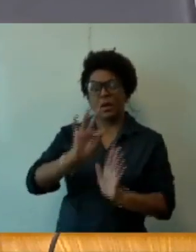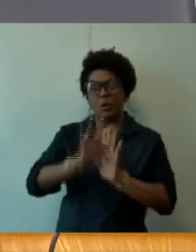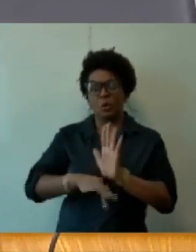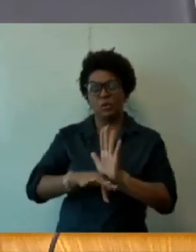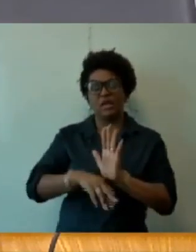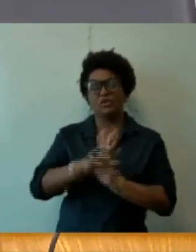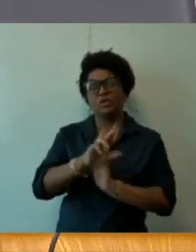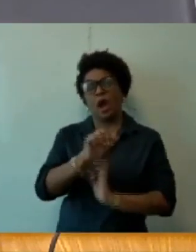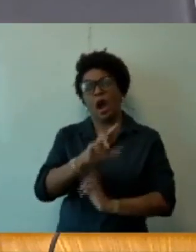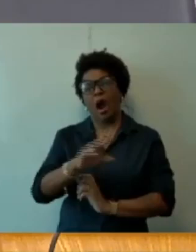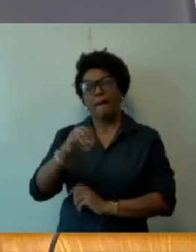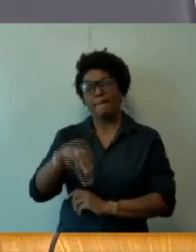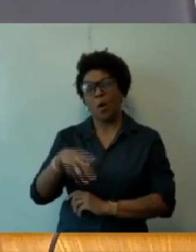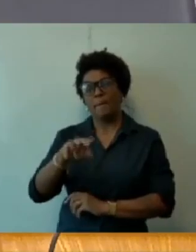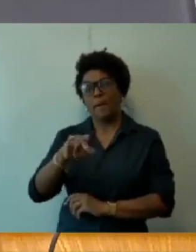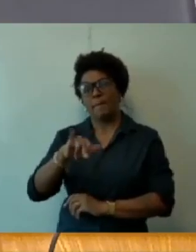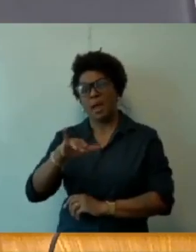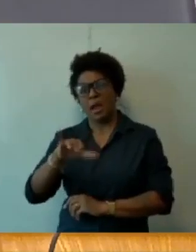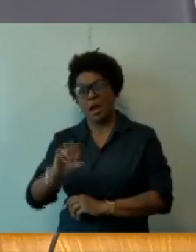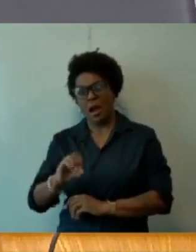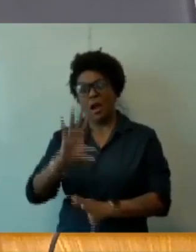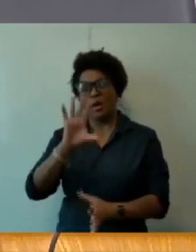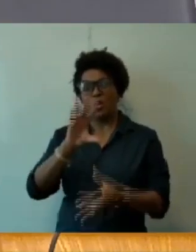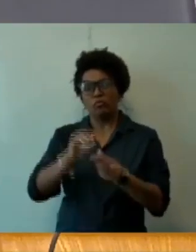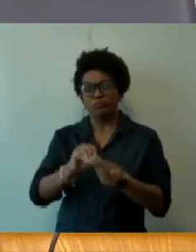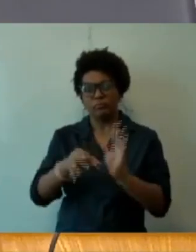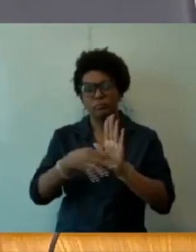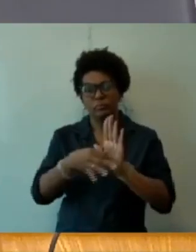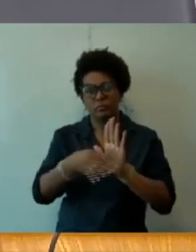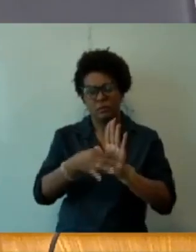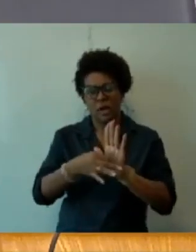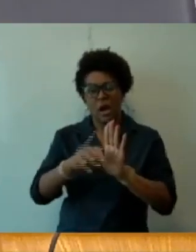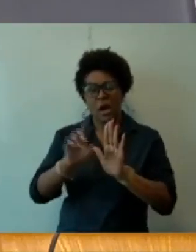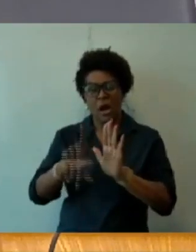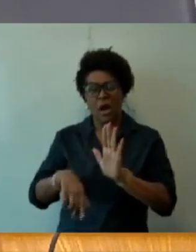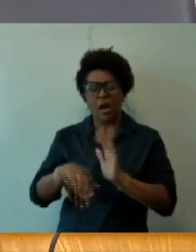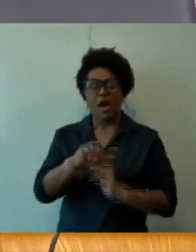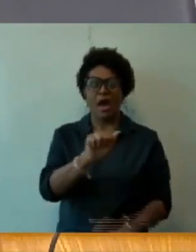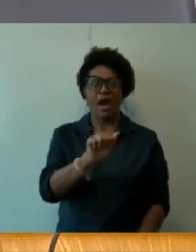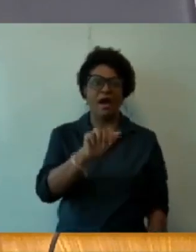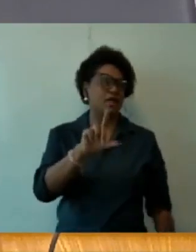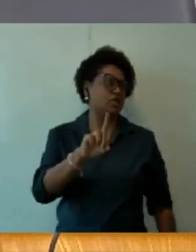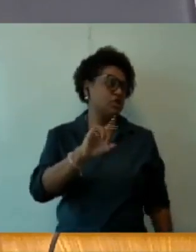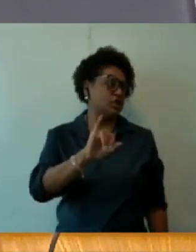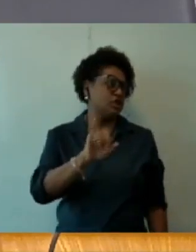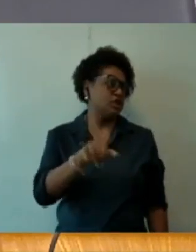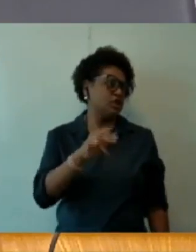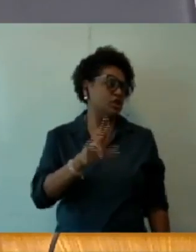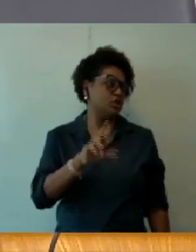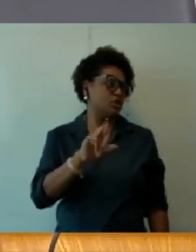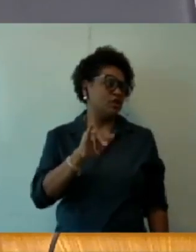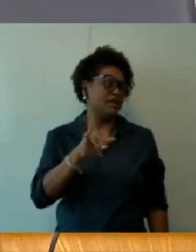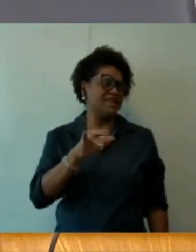A conclusão do parecer do relator é pela adjuricidade, pela rejeição.